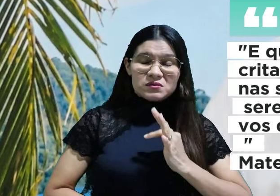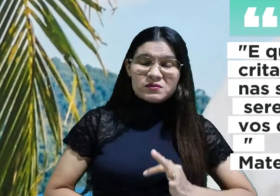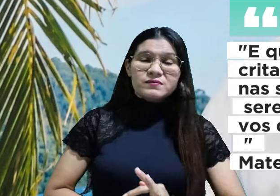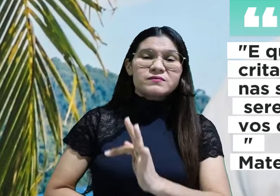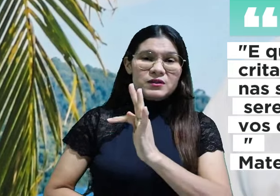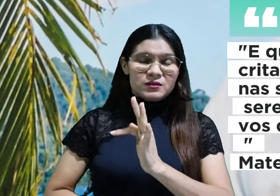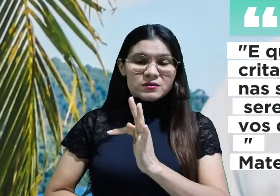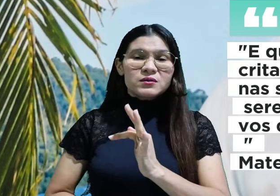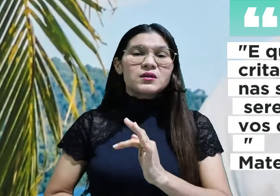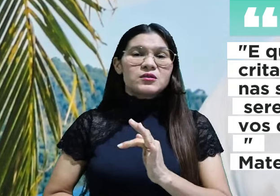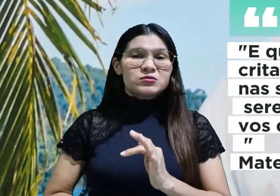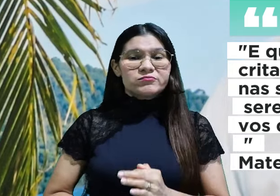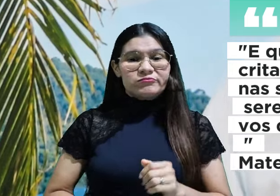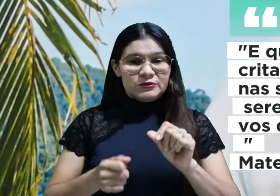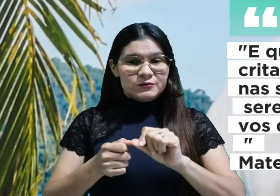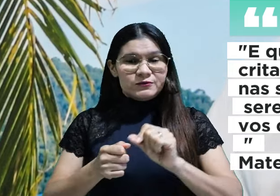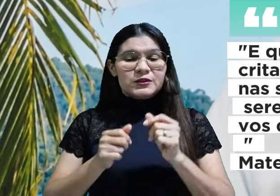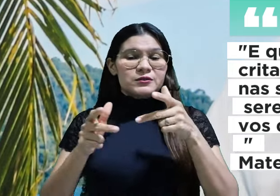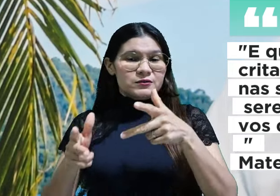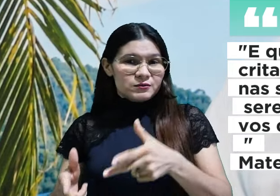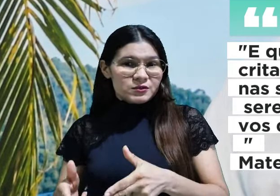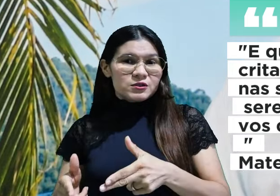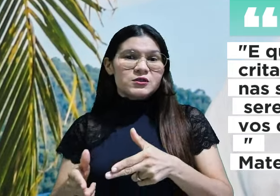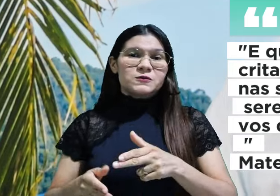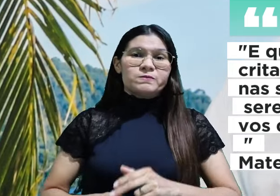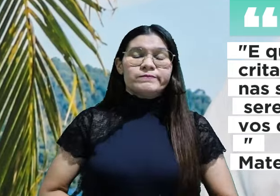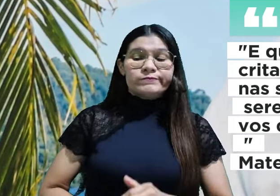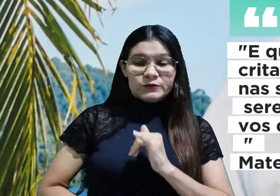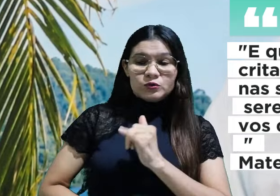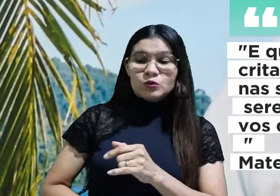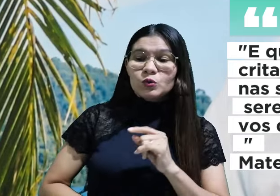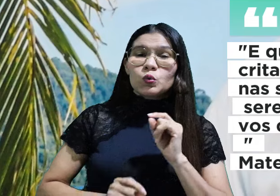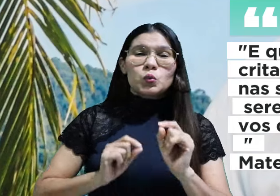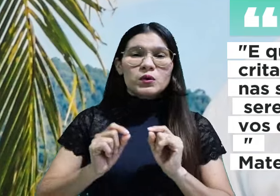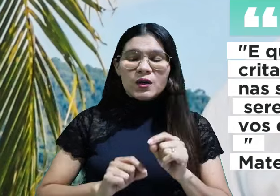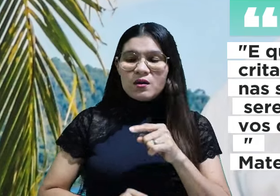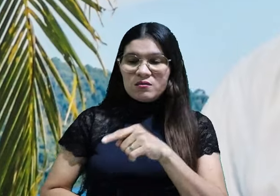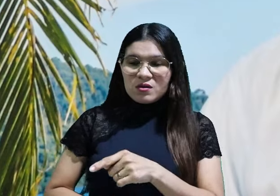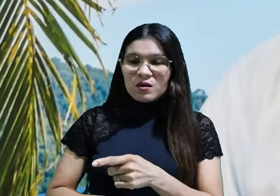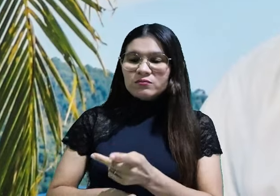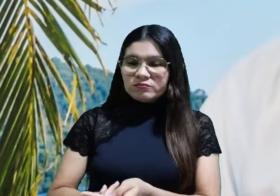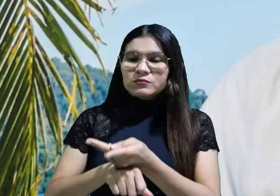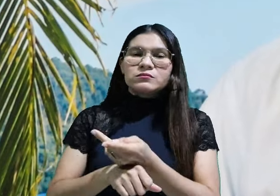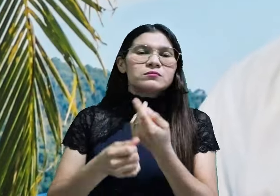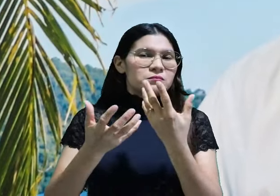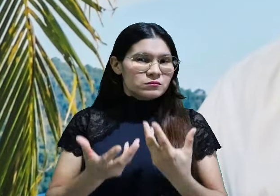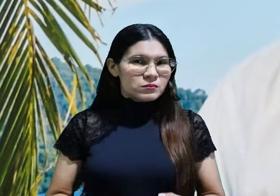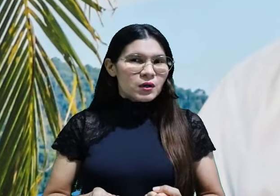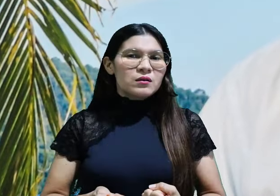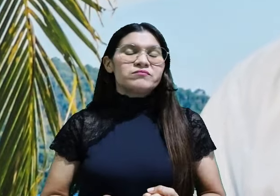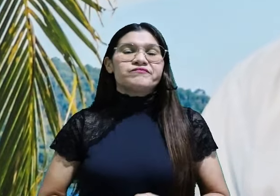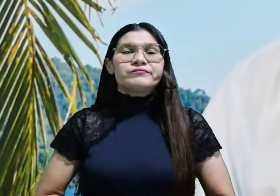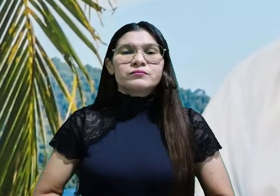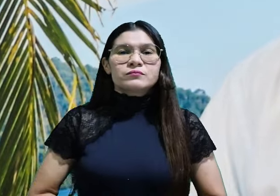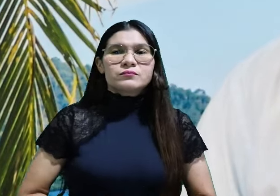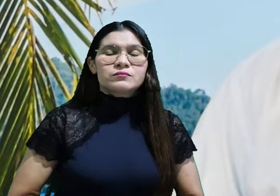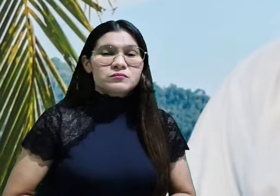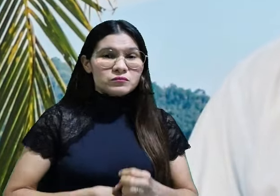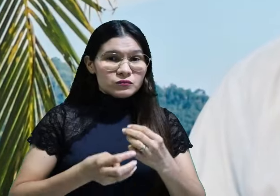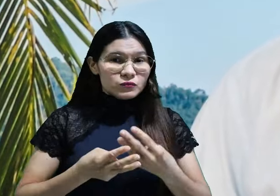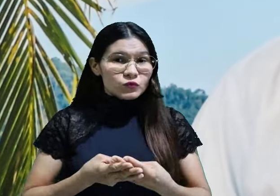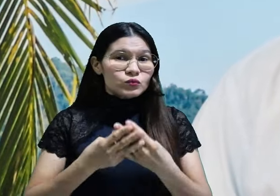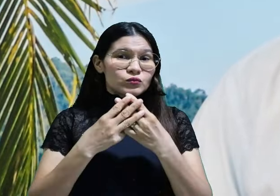Em verdade, vos digo que já receberam o seu galardão. Os judeus, em suas